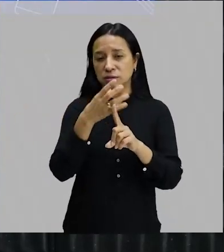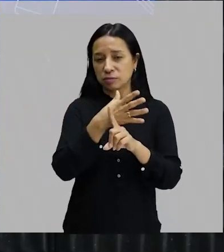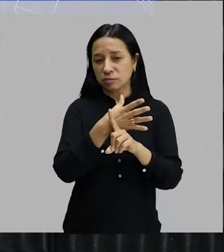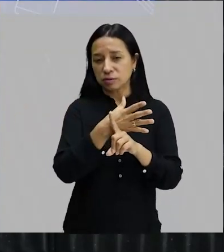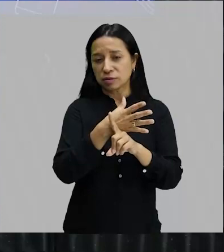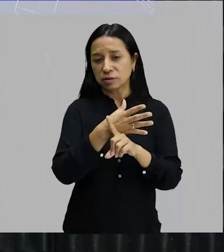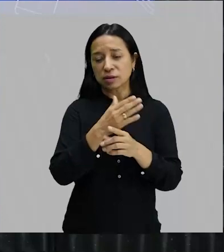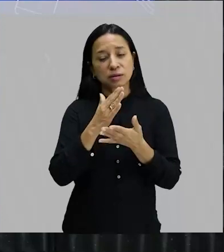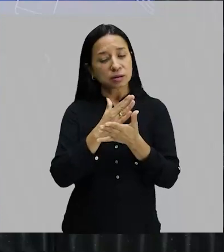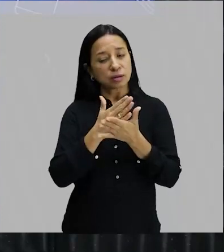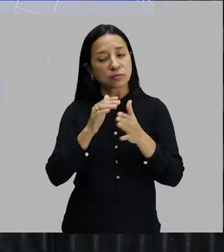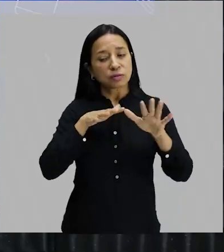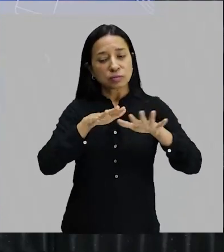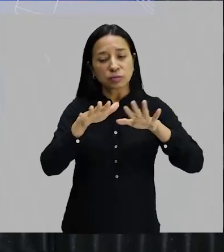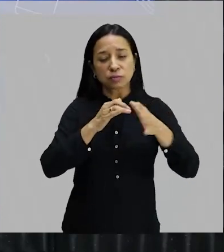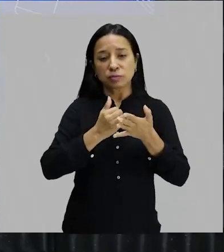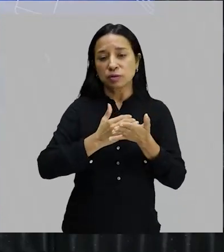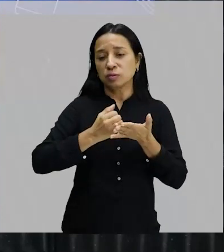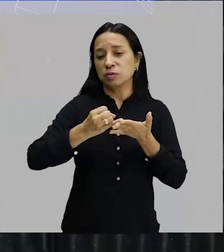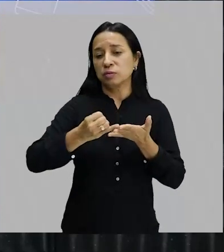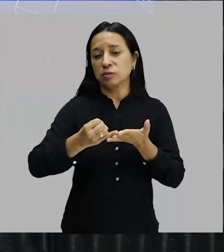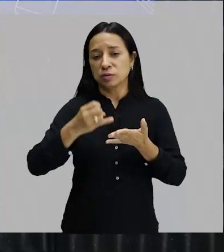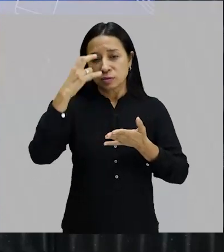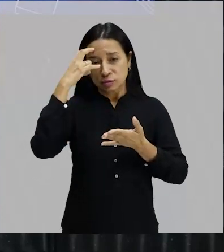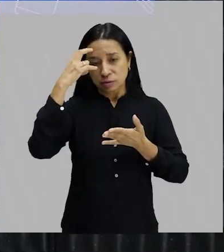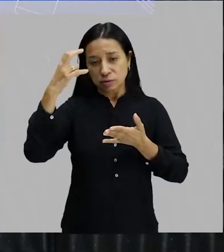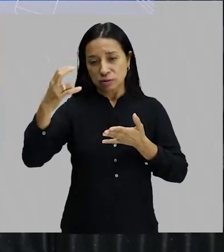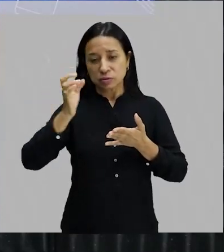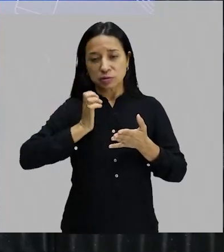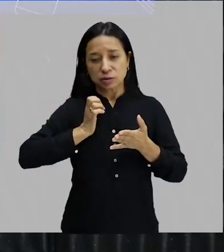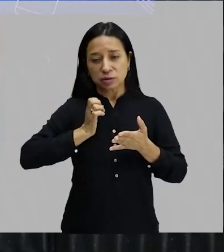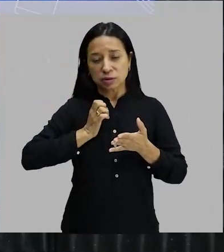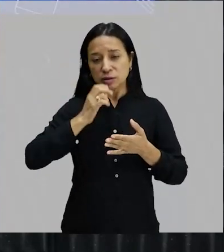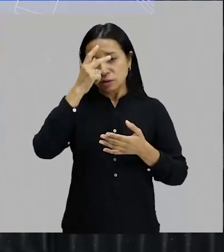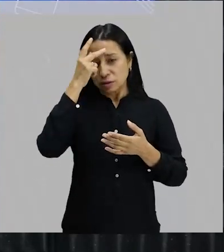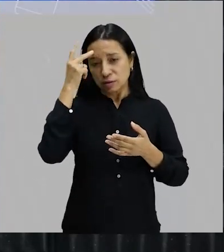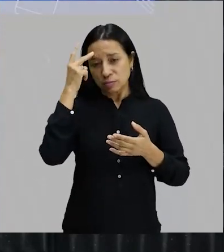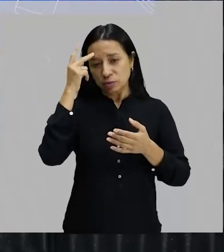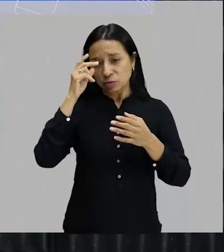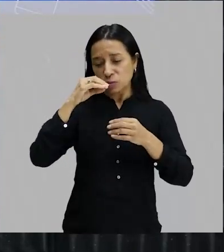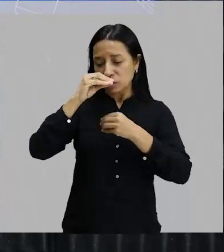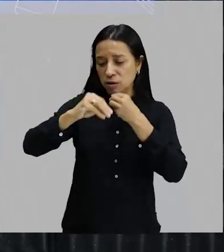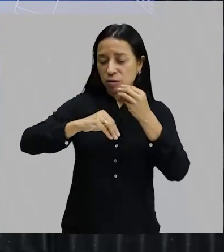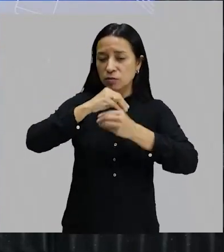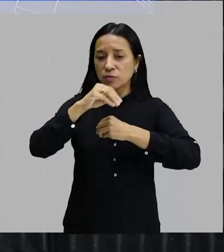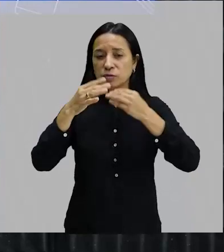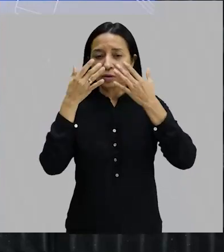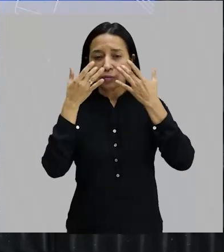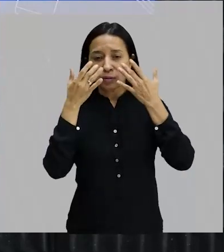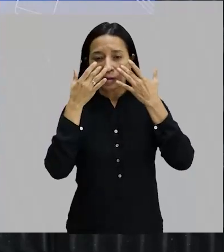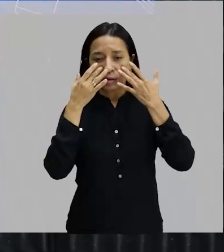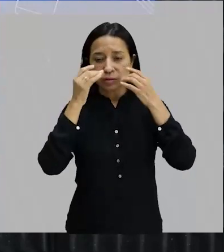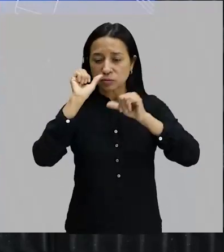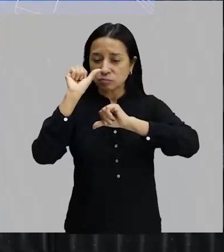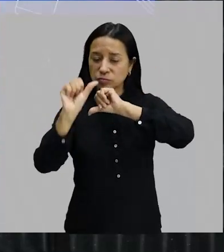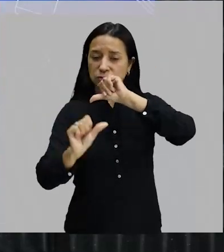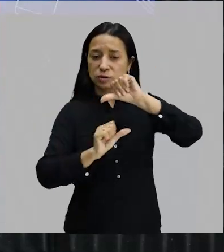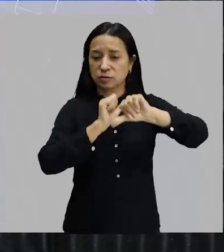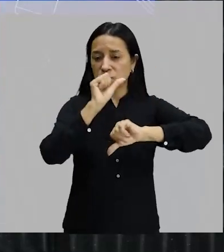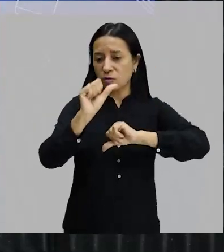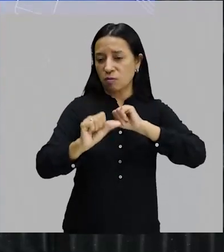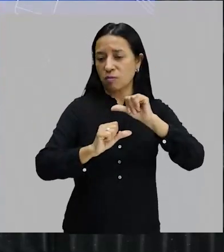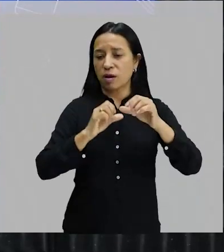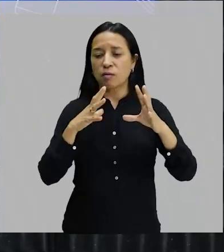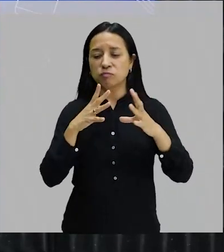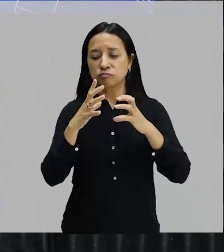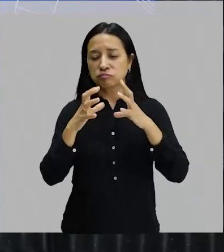ter sido um movimento inicial de intelectuais ricaços e gente envolvida com arte super sofisticada, virou um zoom,